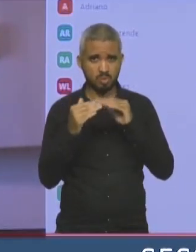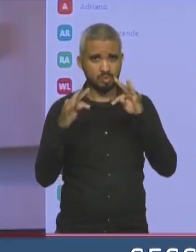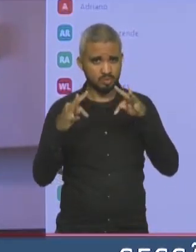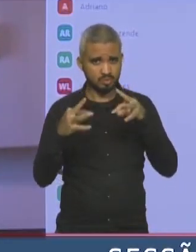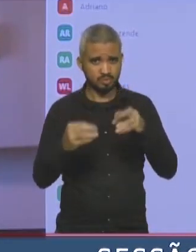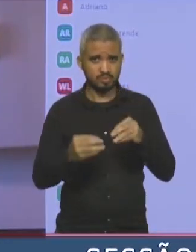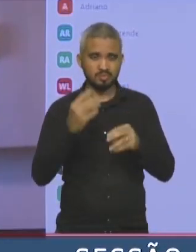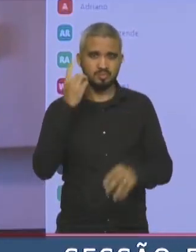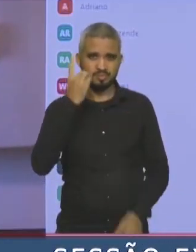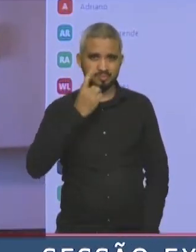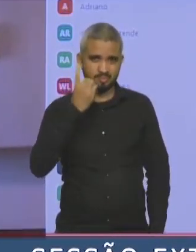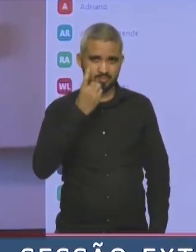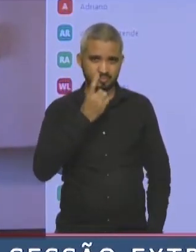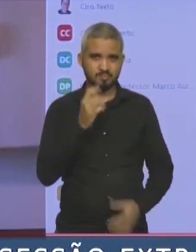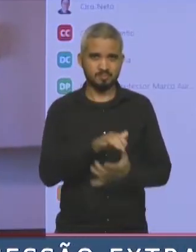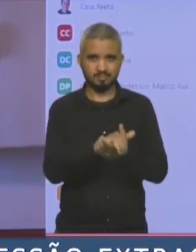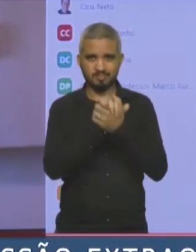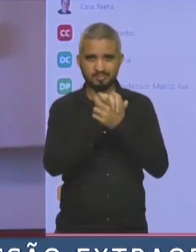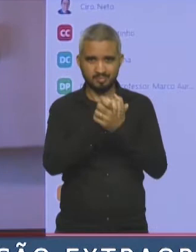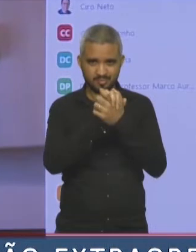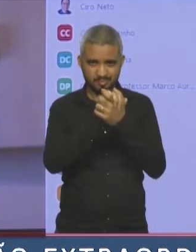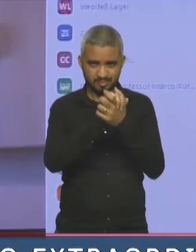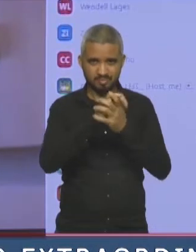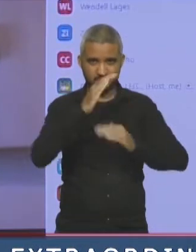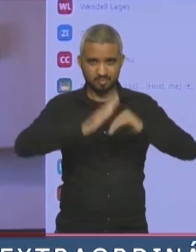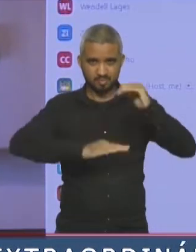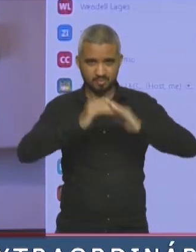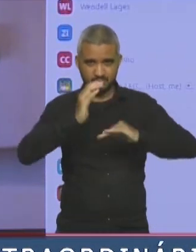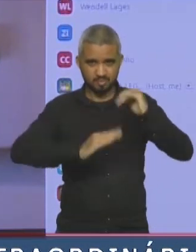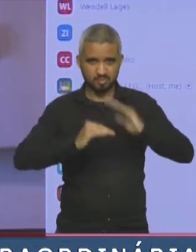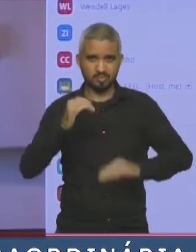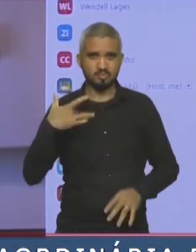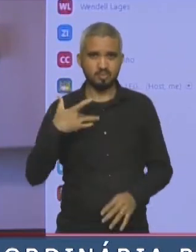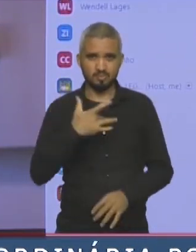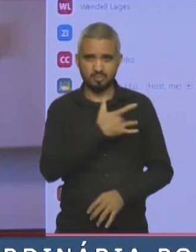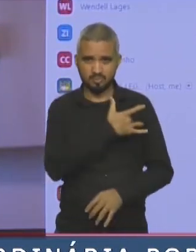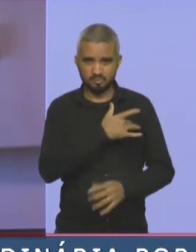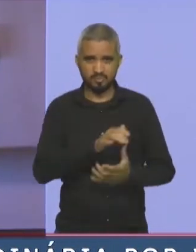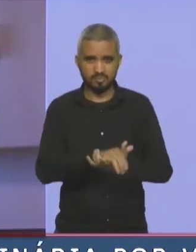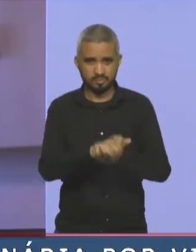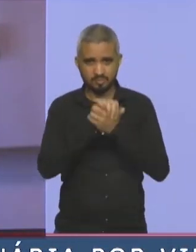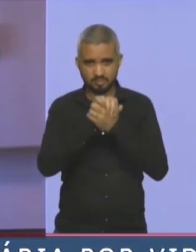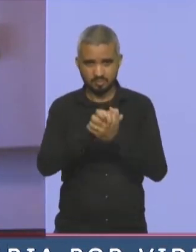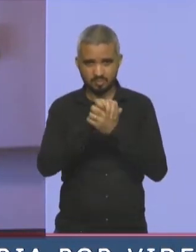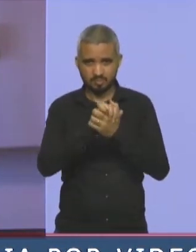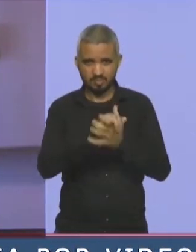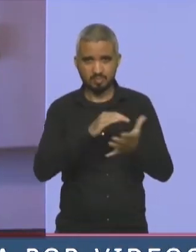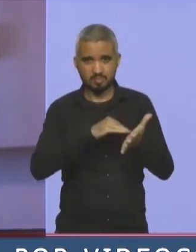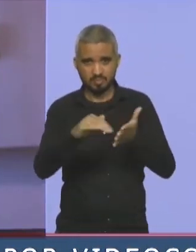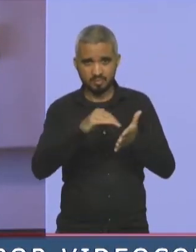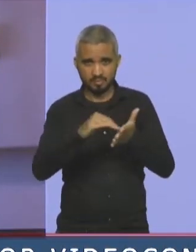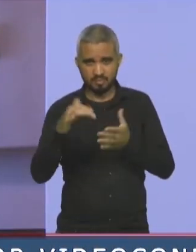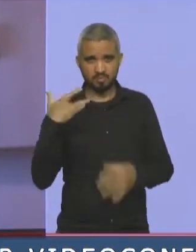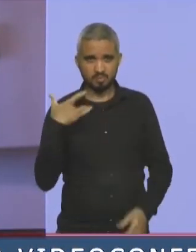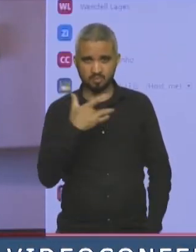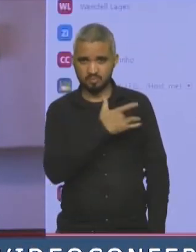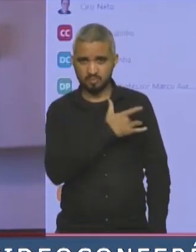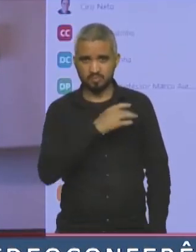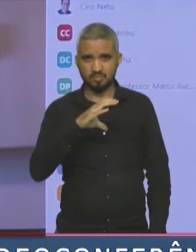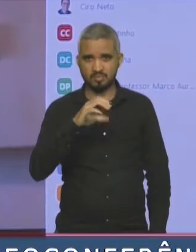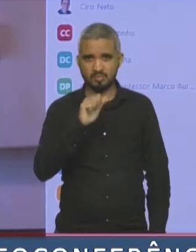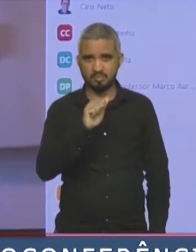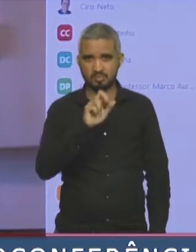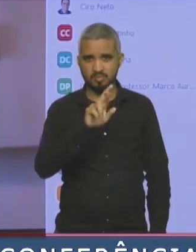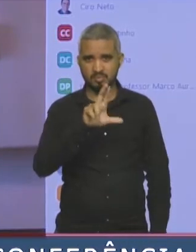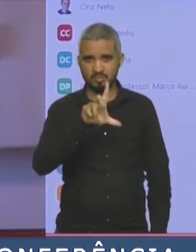parabenizar os profissionais da saúde, parabenizar o secretário de saúde Carlos Lula do Estado, o secretário de saúde aqui